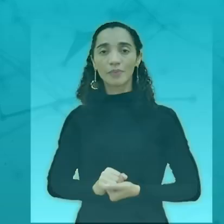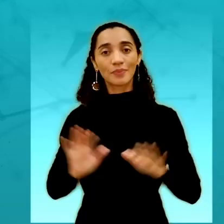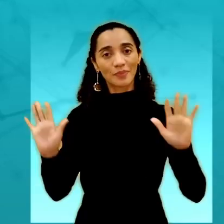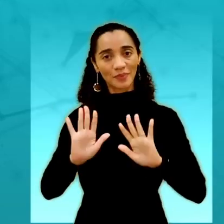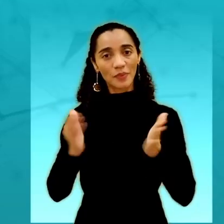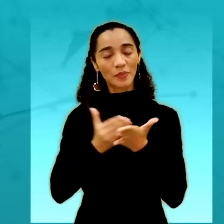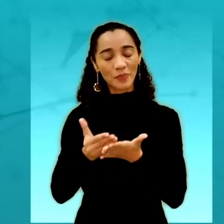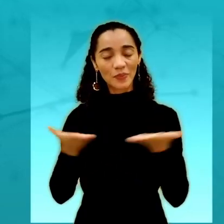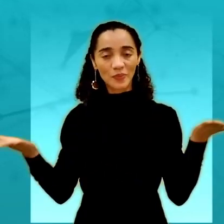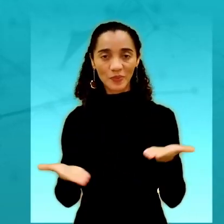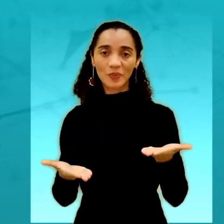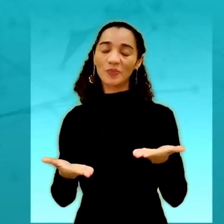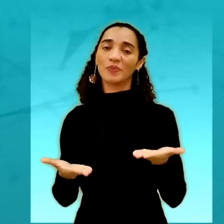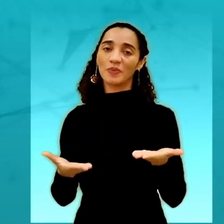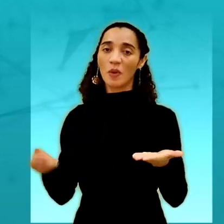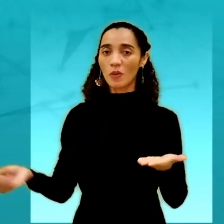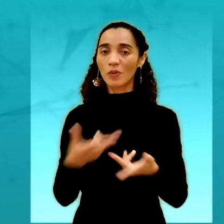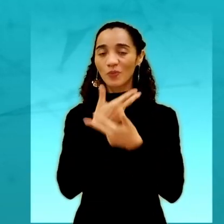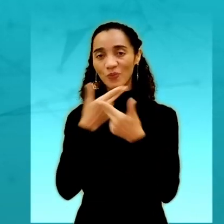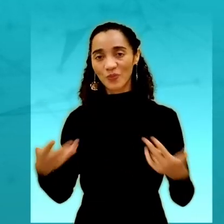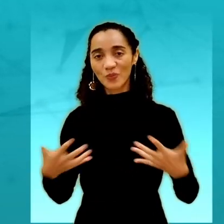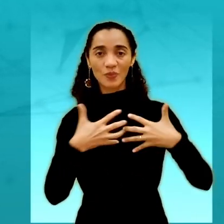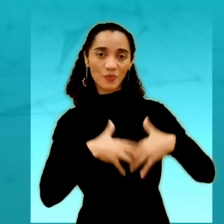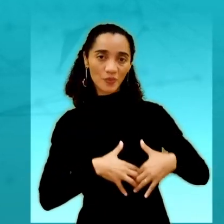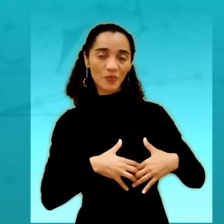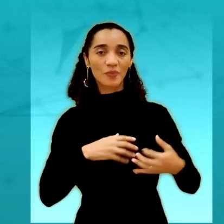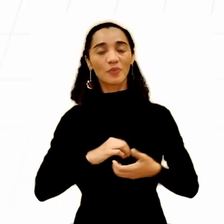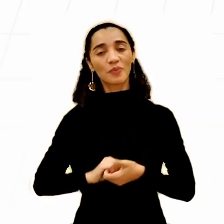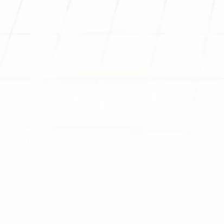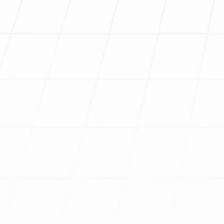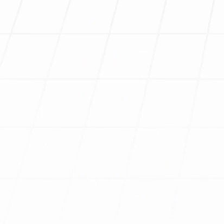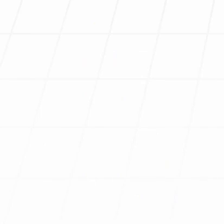Olá! Começa agora mais uma edição do Acontece no IFP.